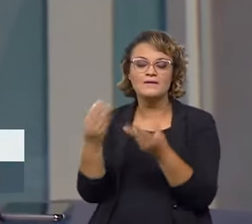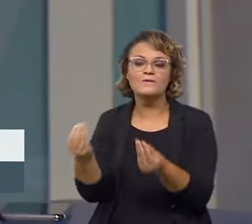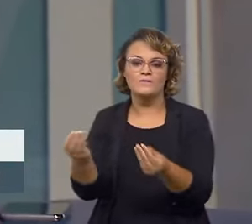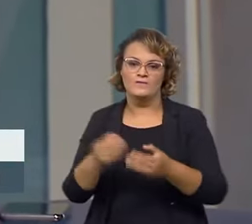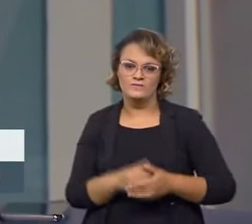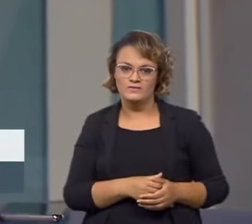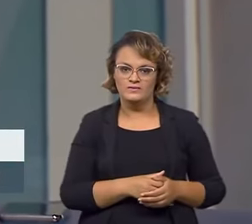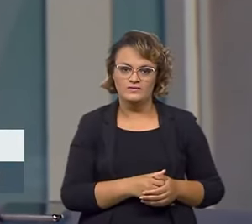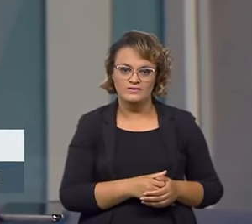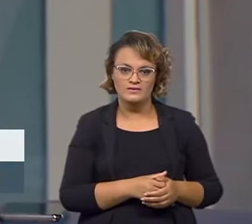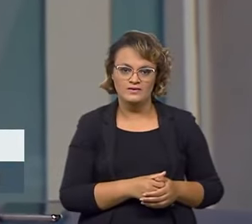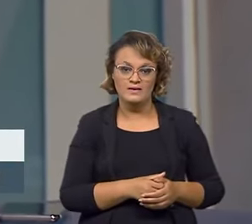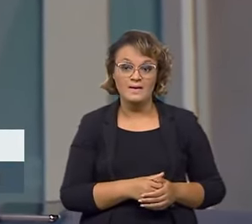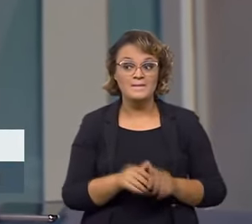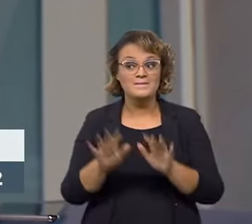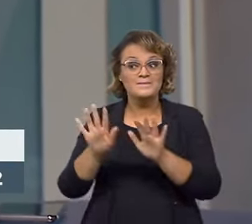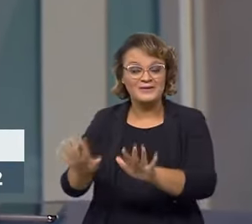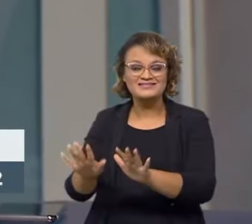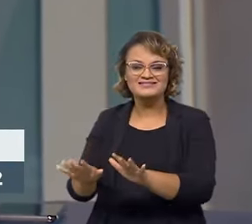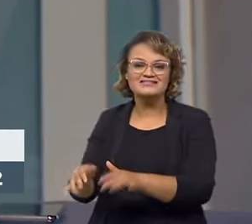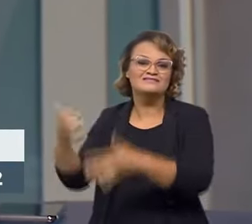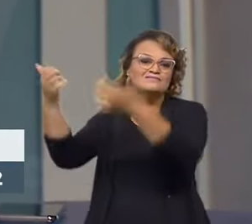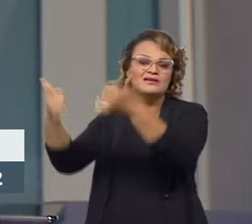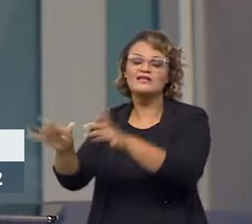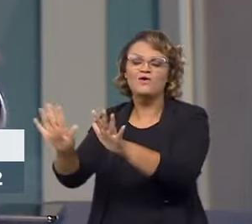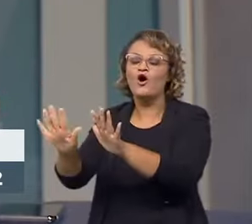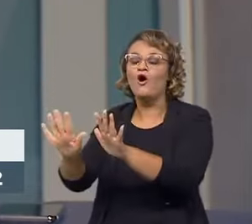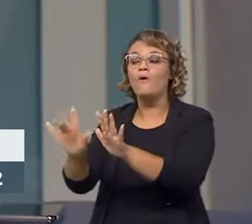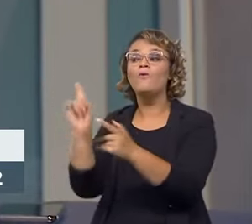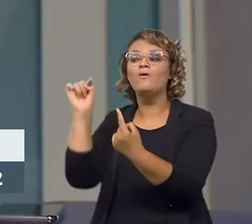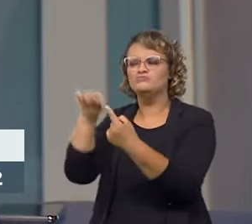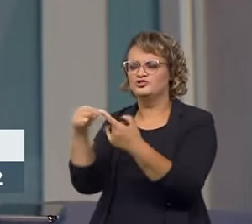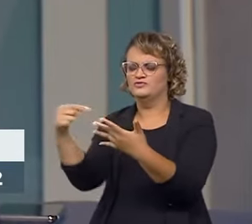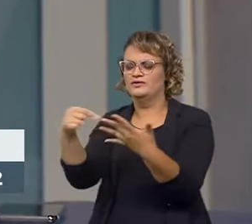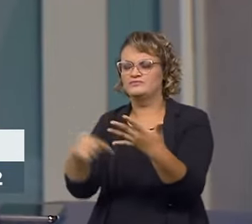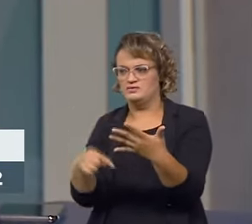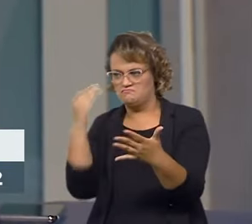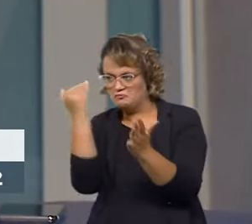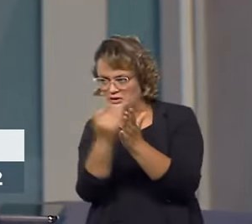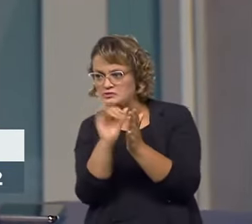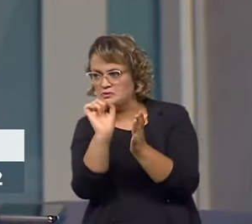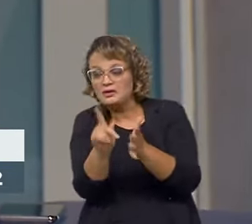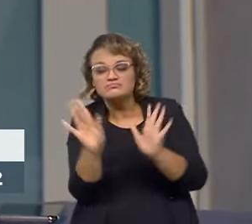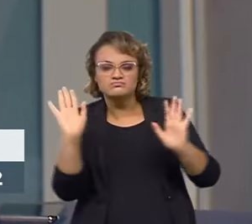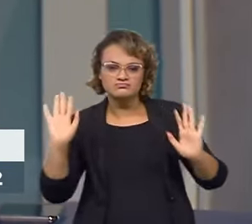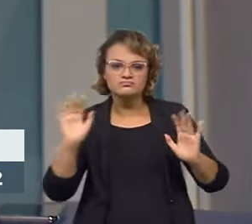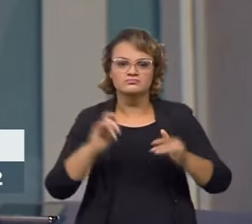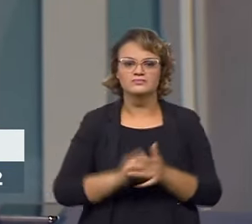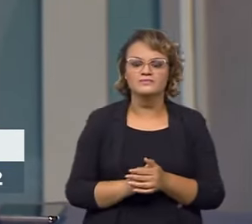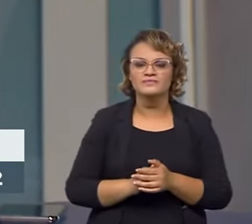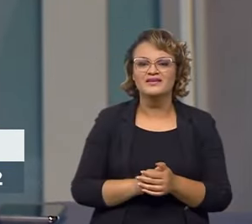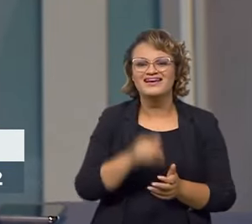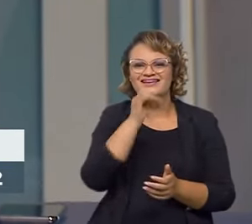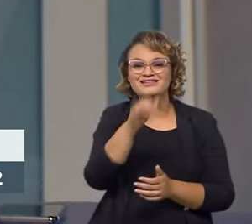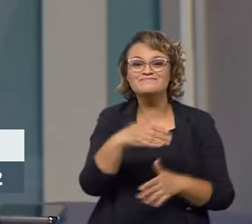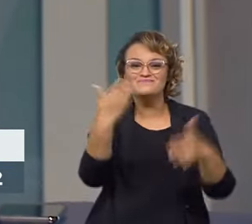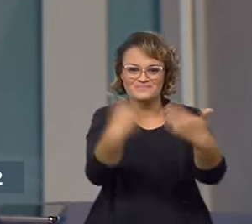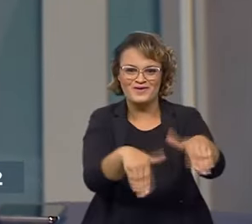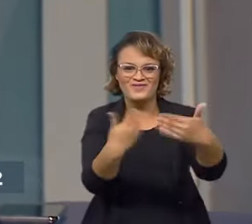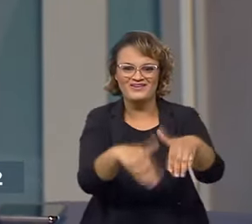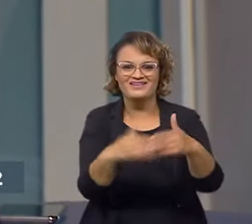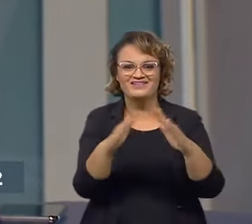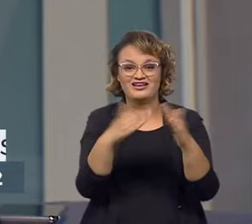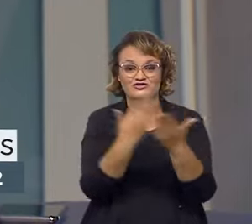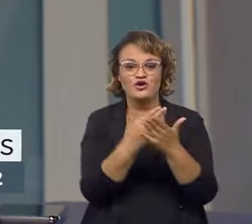E, na verdade, você tem que definir é o quê? Onde você tem que chegar? Como vai ser avaliado? Quando a gente vai fazer uma prova na escola, né?